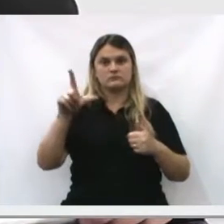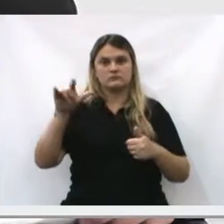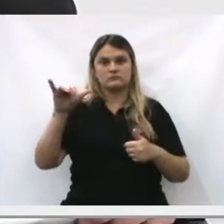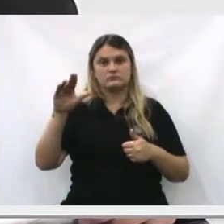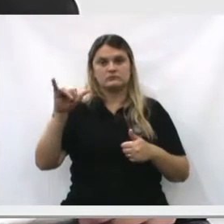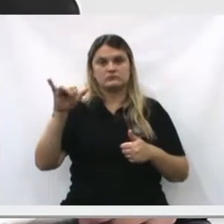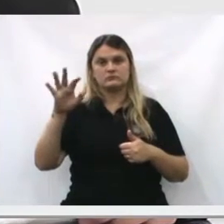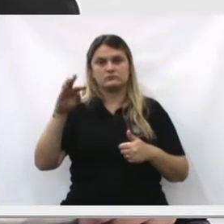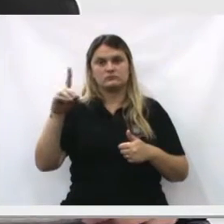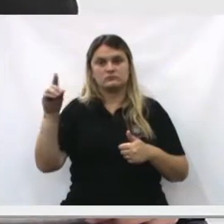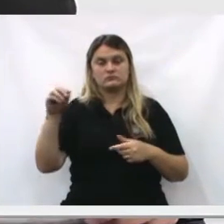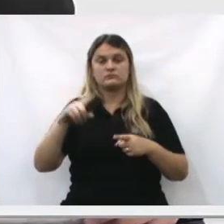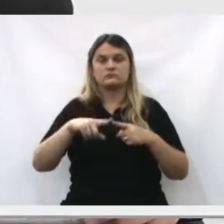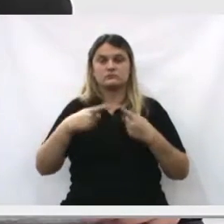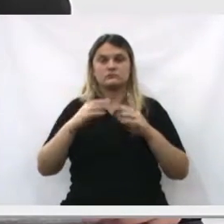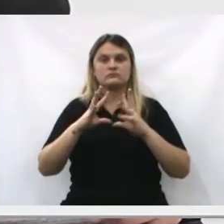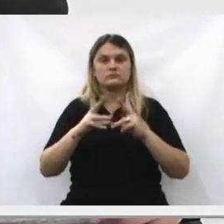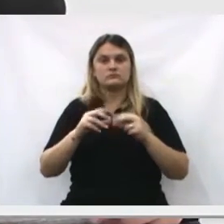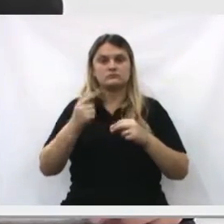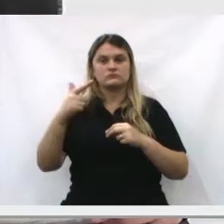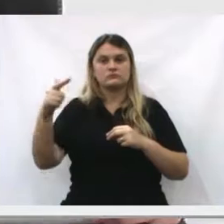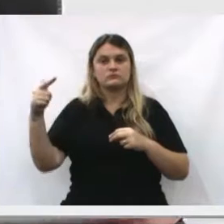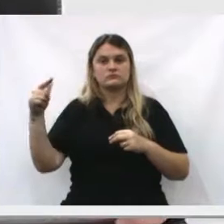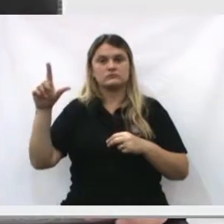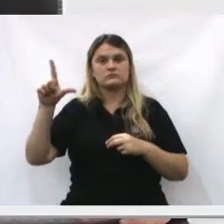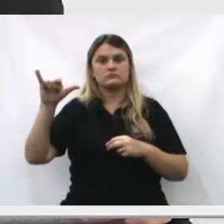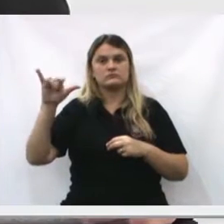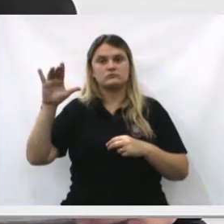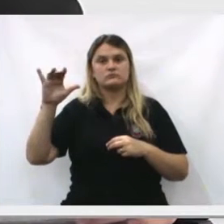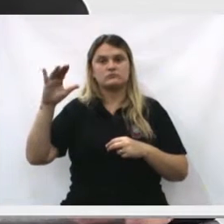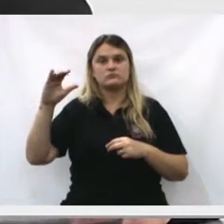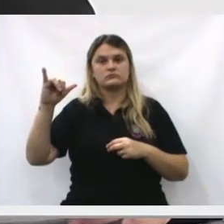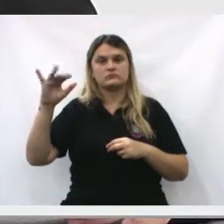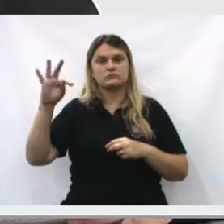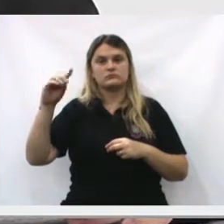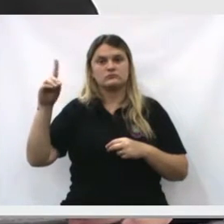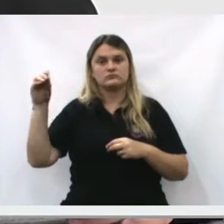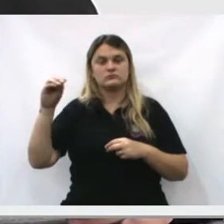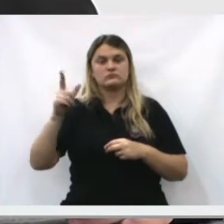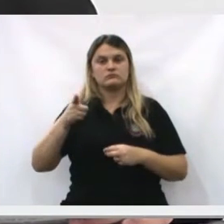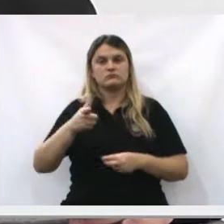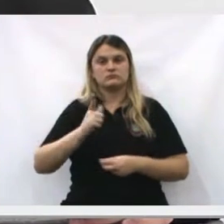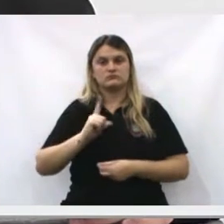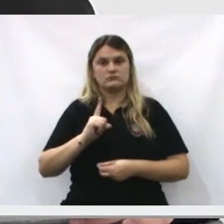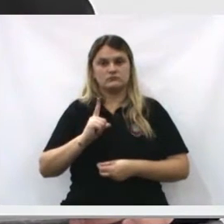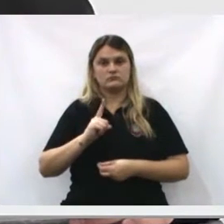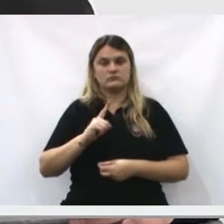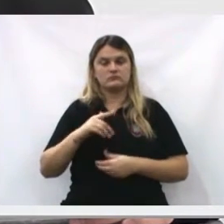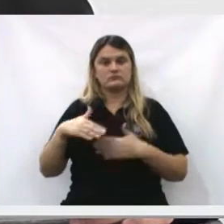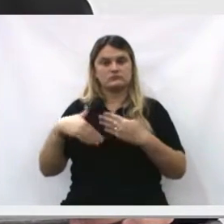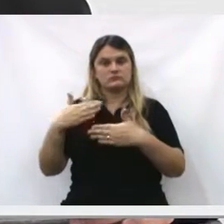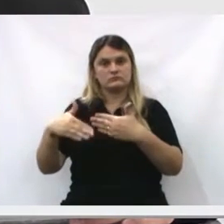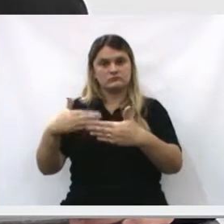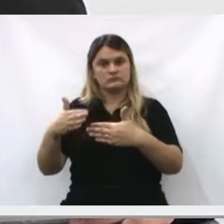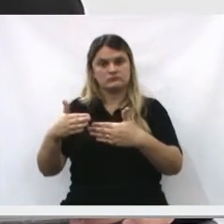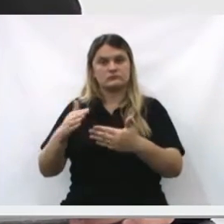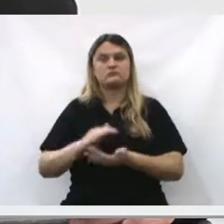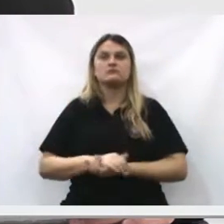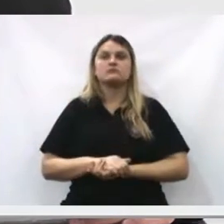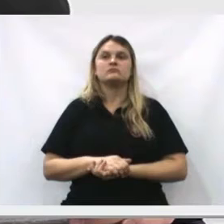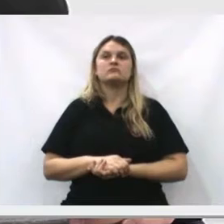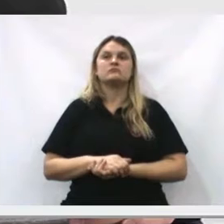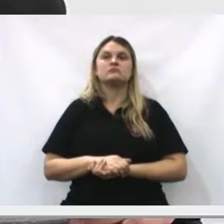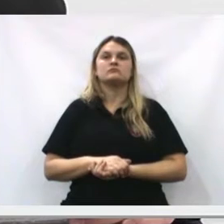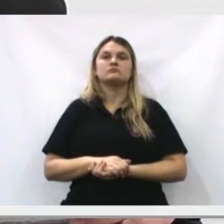combustível, mas todas as outras licitações que tem no